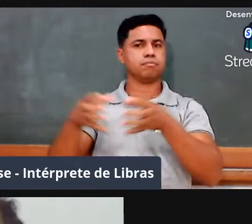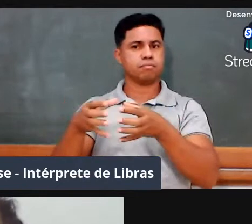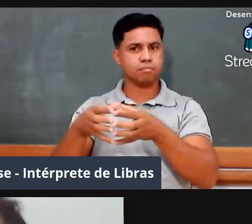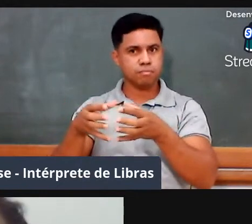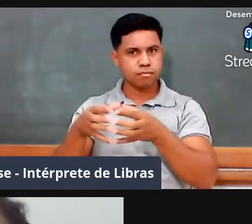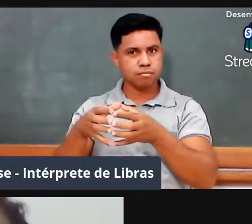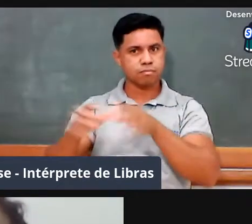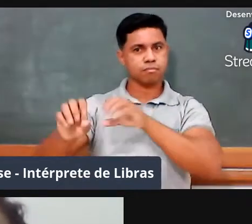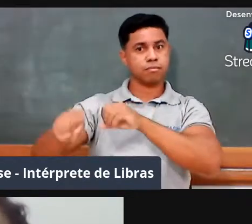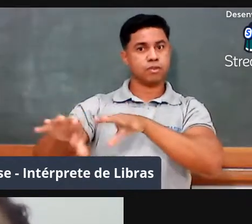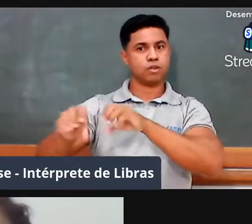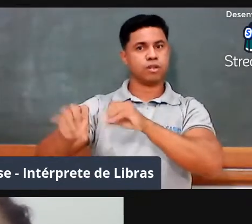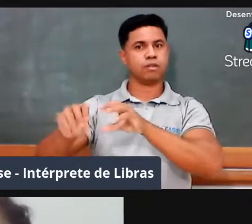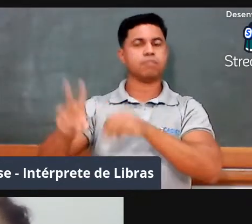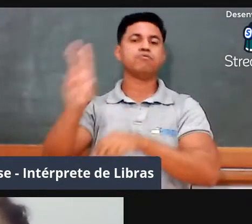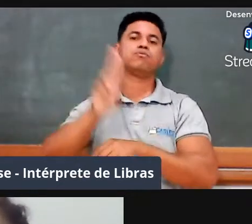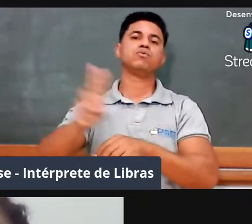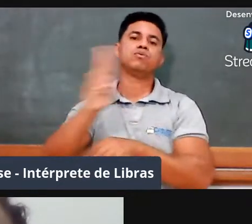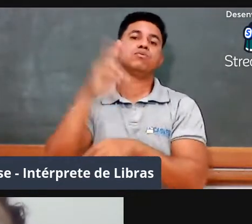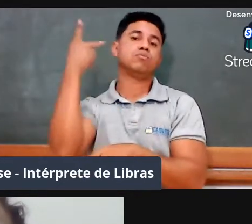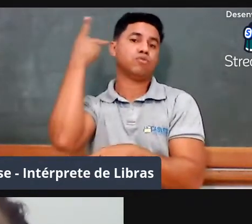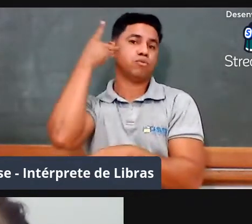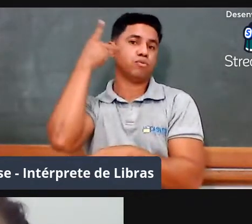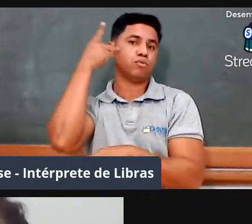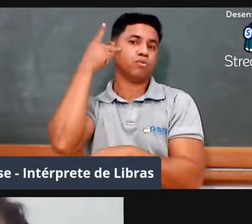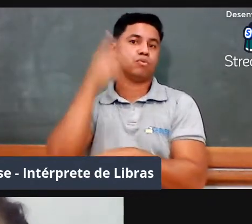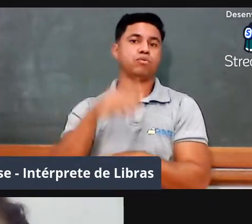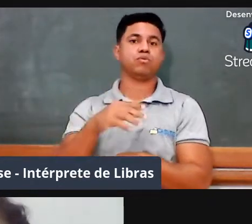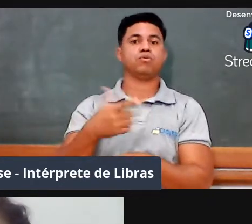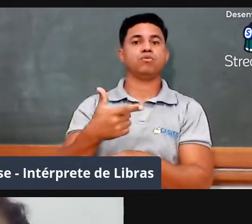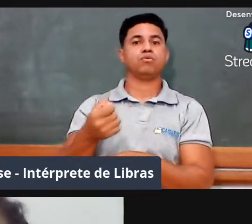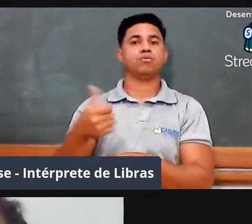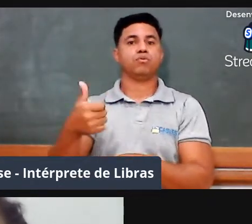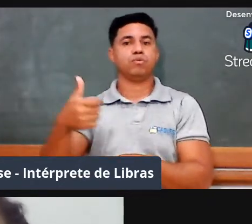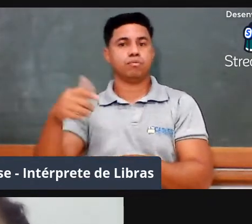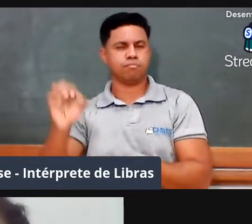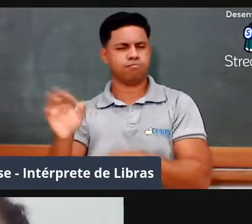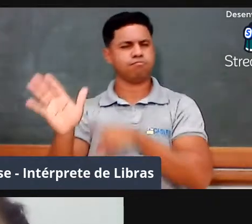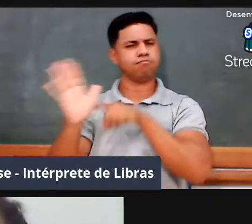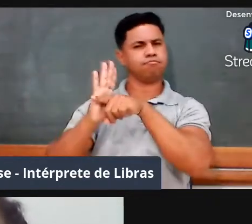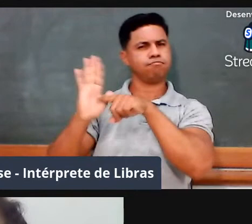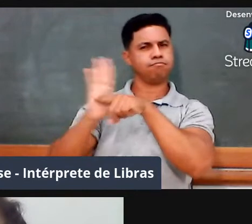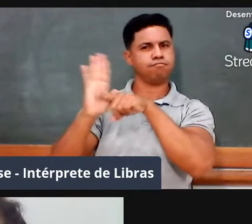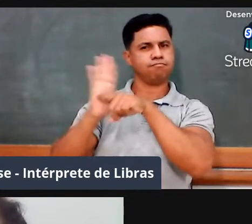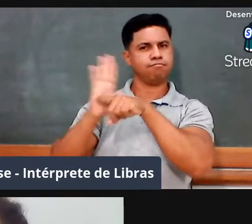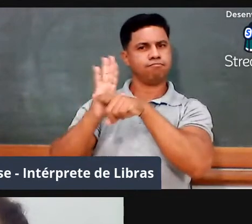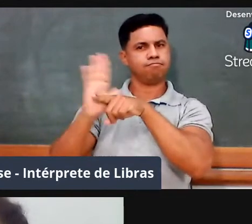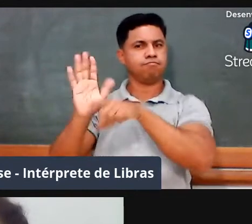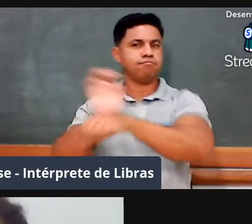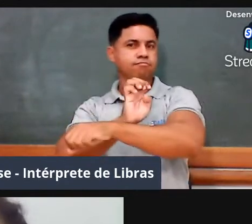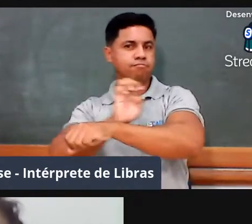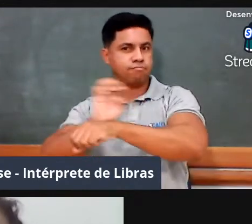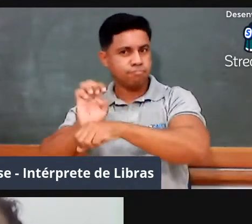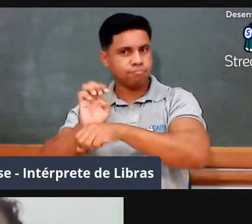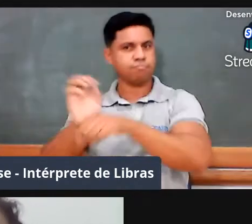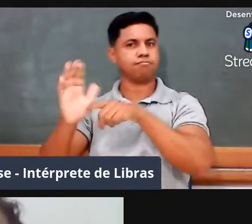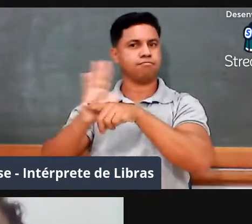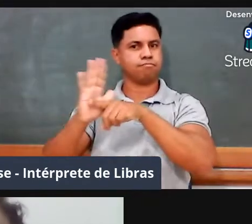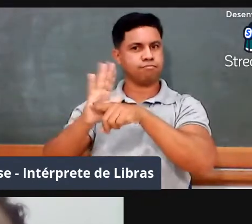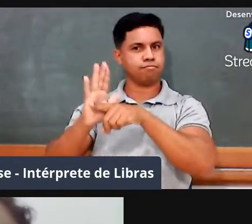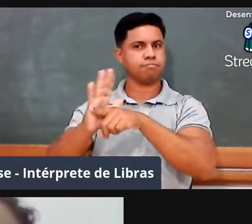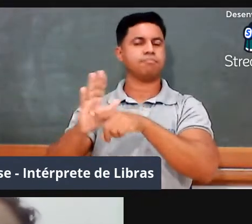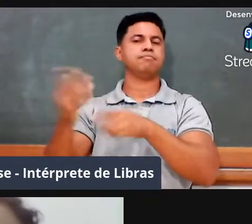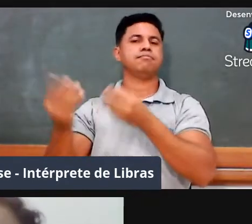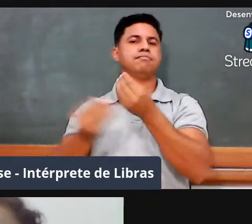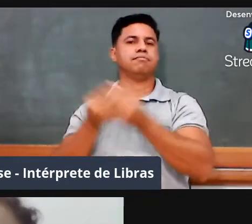Federal de São Paulo, em 2010. Ele realizou pesquisa, estágio pesquisa pela FAPESP, pela